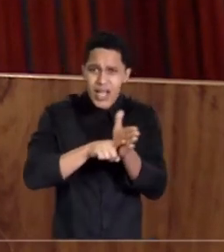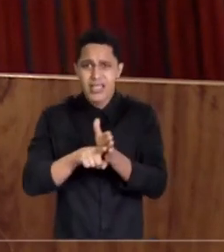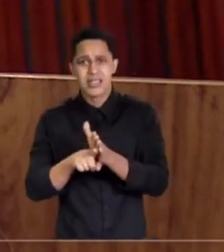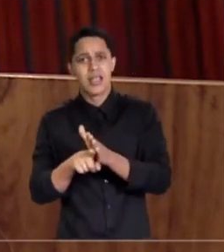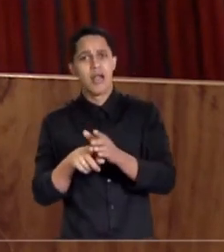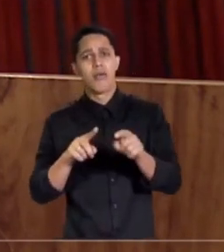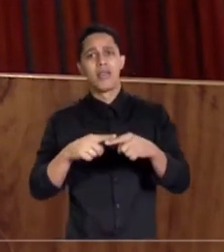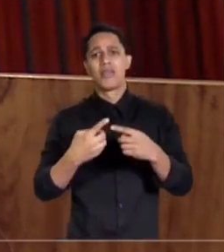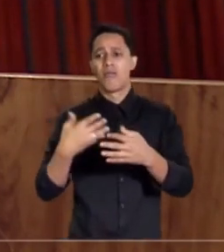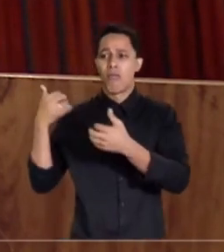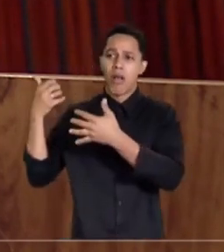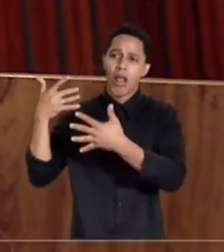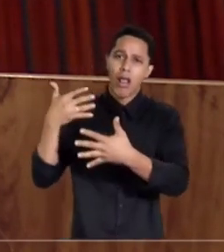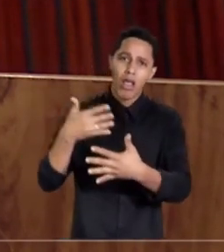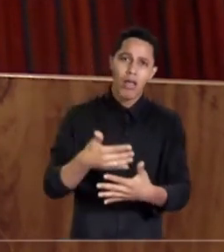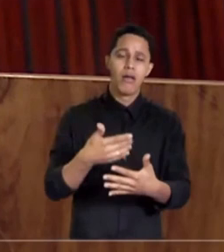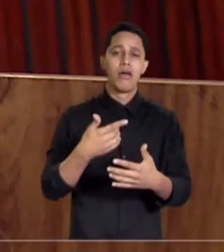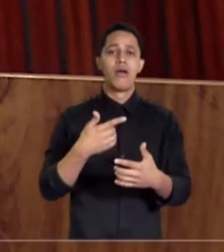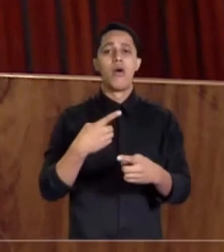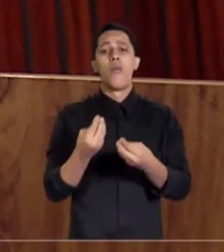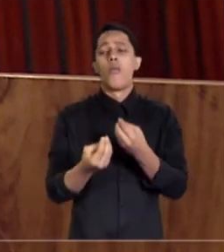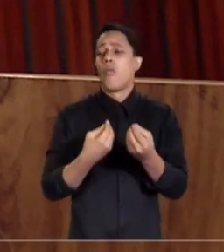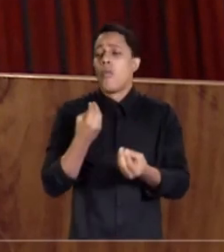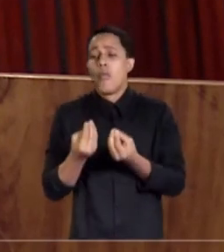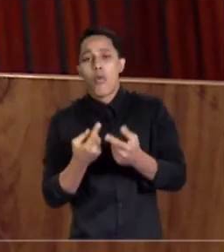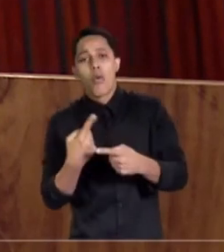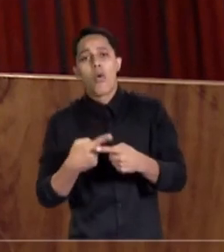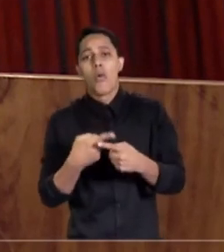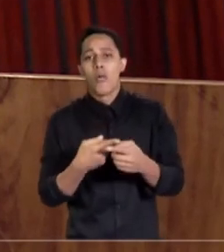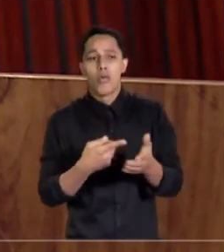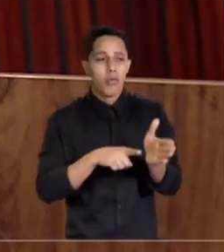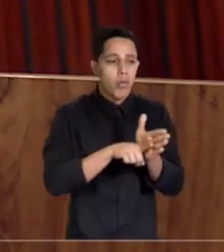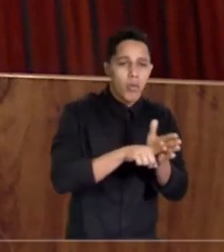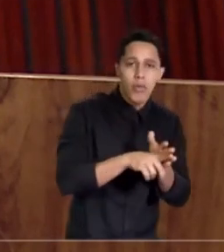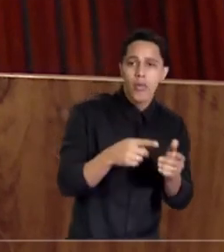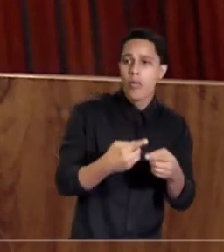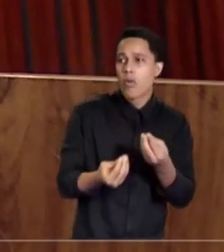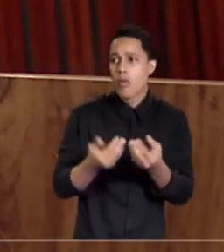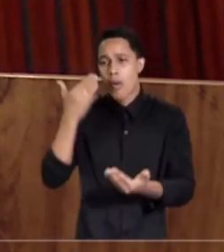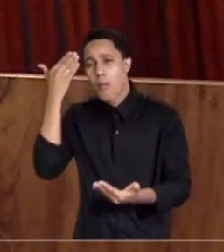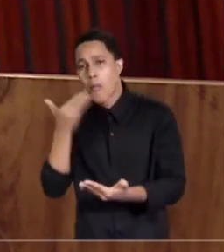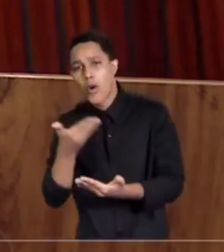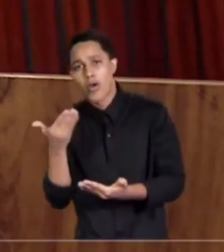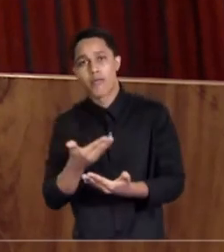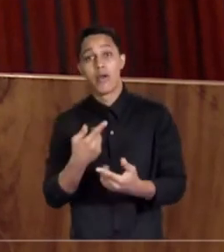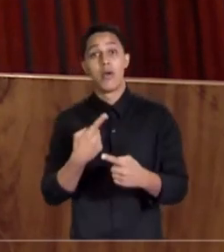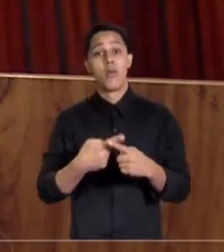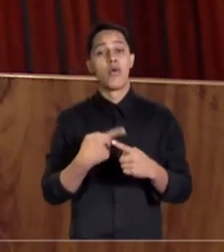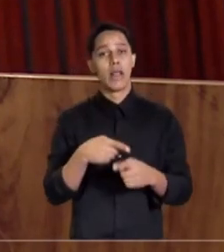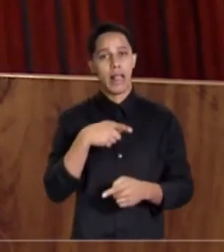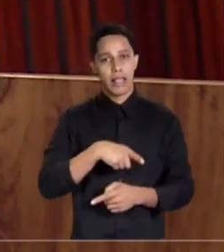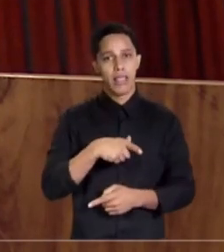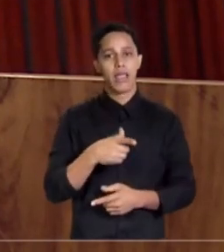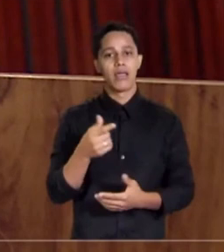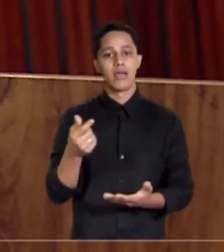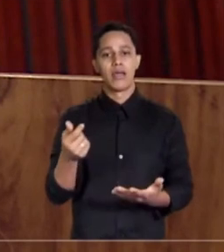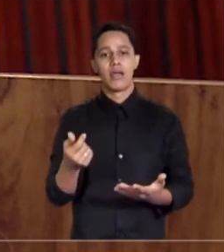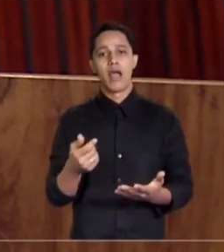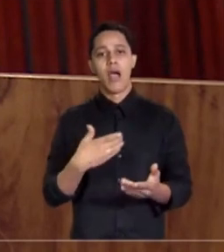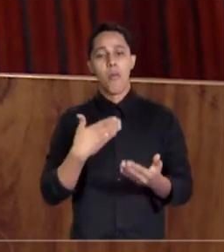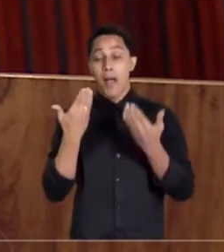relativos ao porquê da investigação, às provas, porque ela tem a peculiaridade de ser exatamente uma